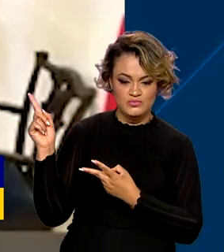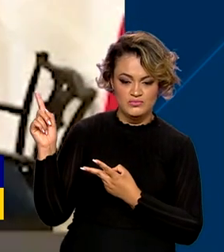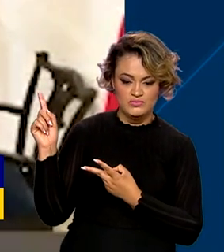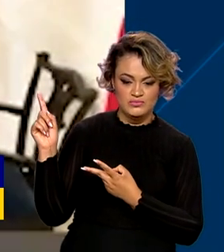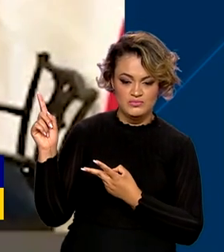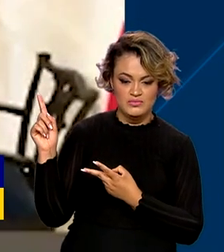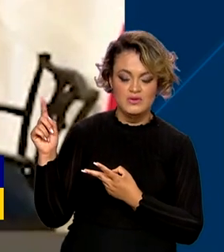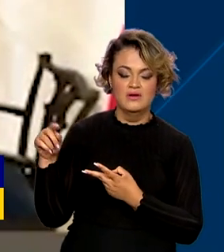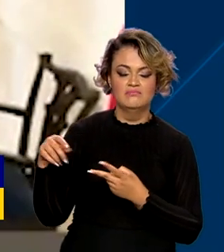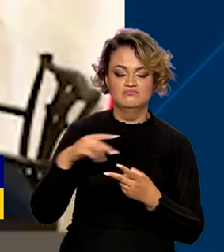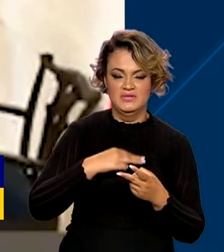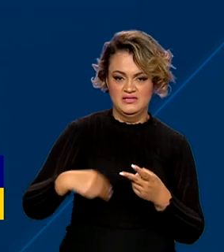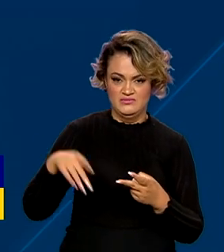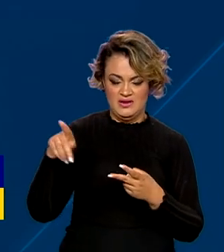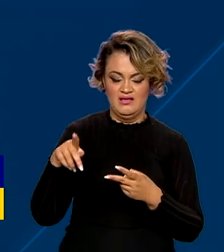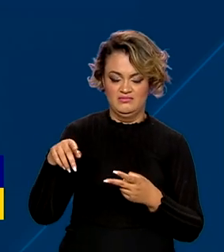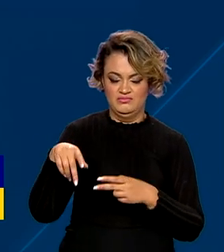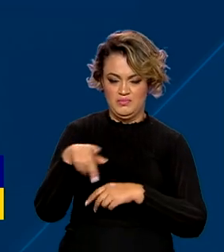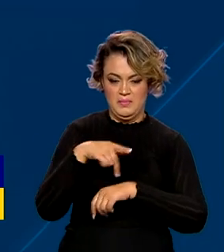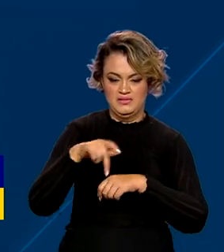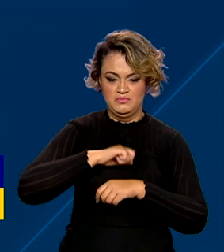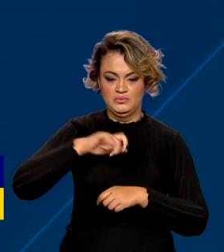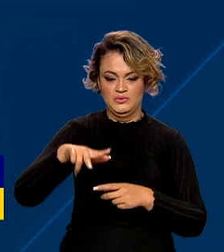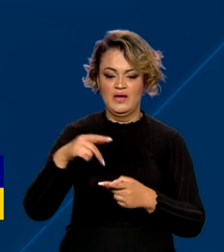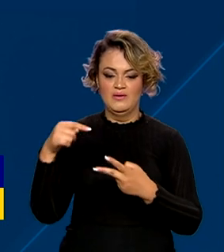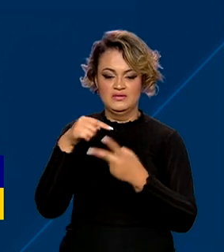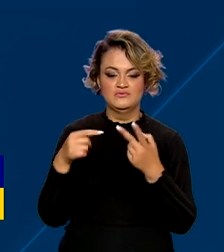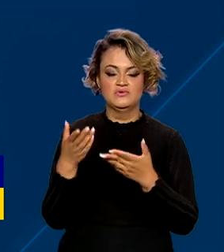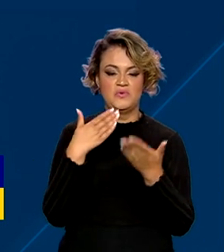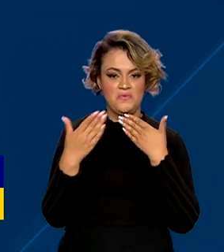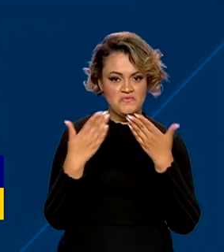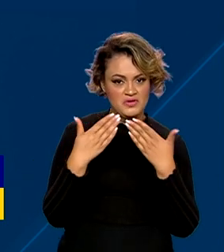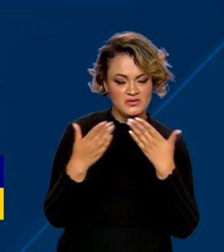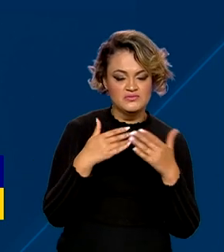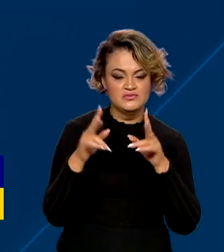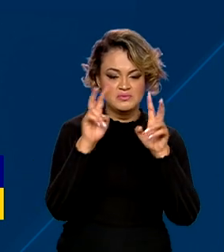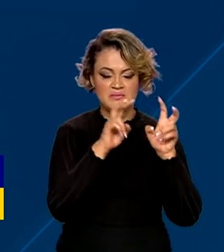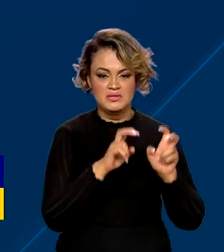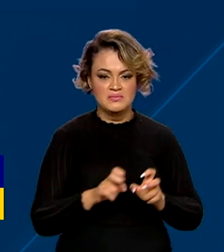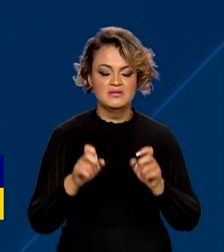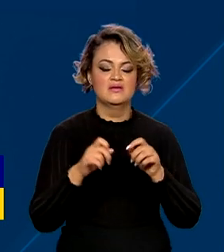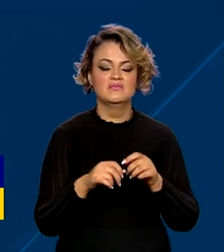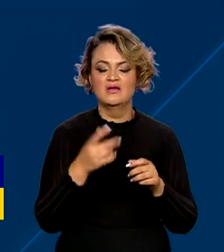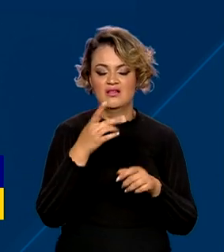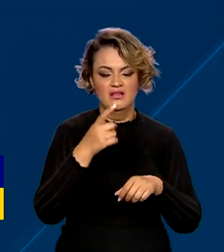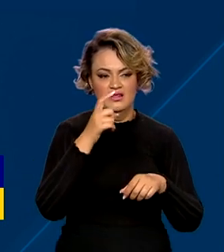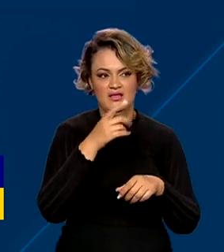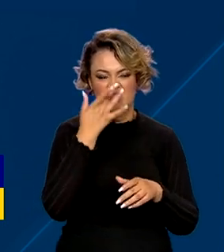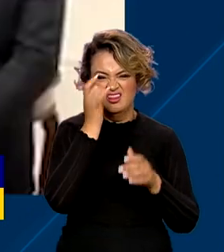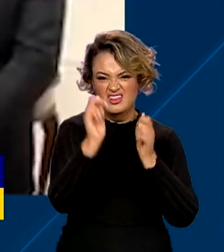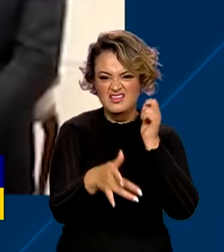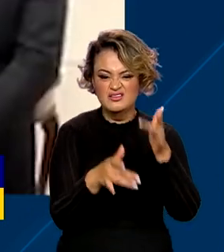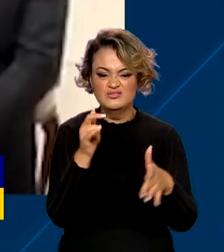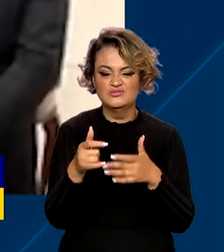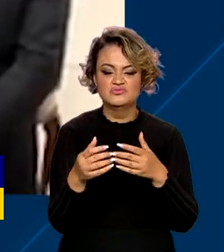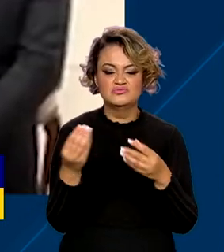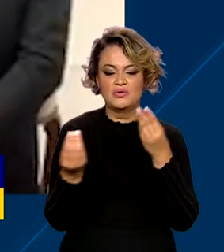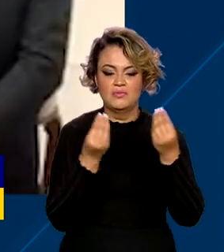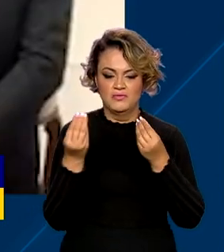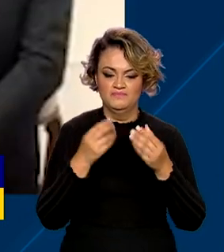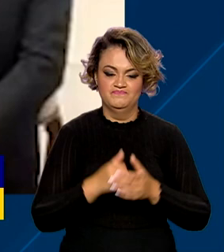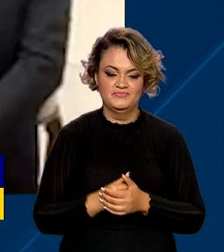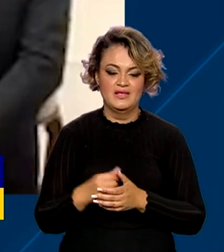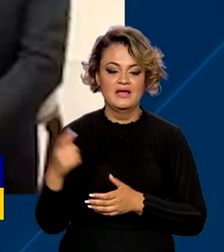de Portugal, Duarte Cordeiro, debateram políticas de mobilidade e gestão de resíduos sólidos no Brasil. Foi uma reunião